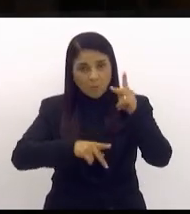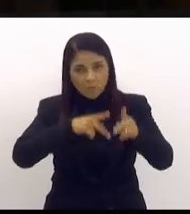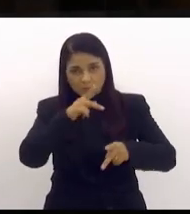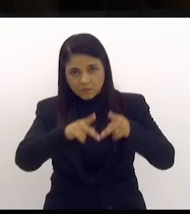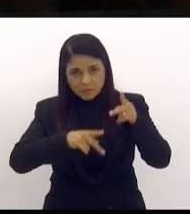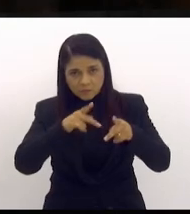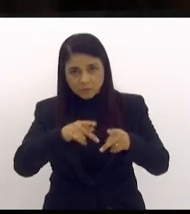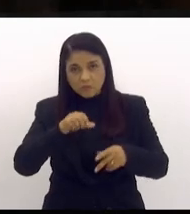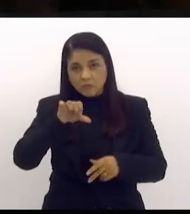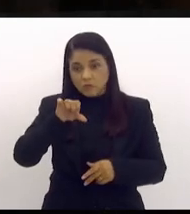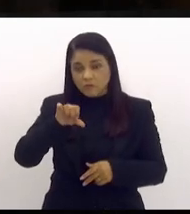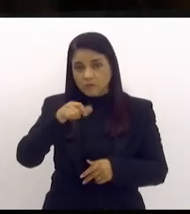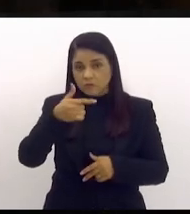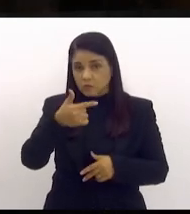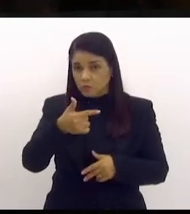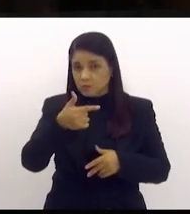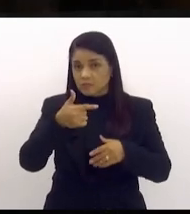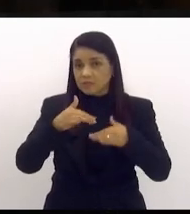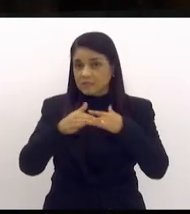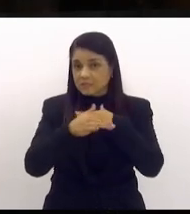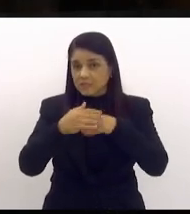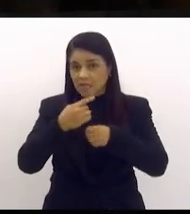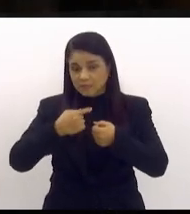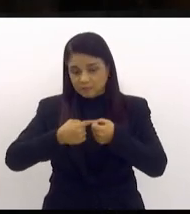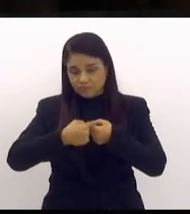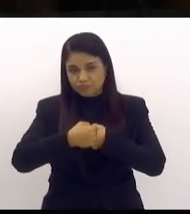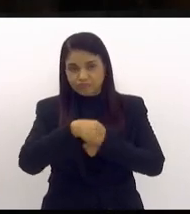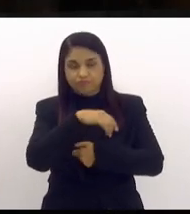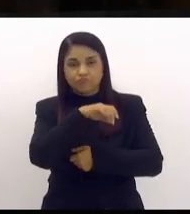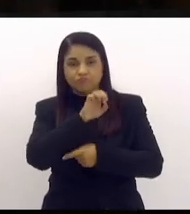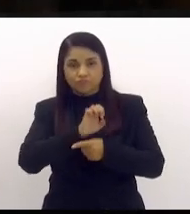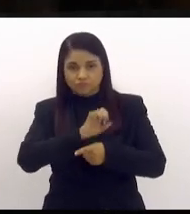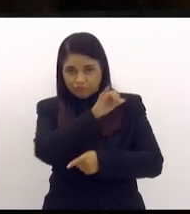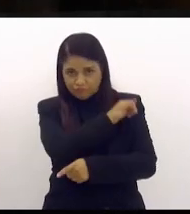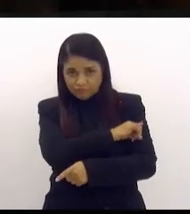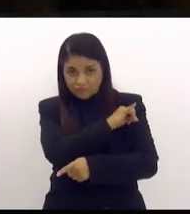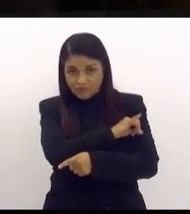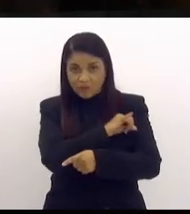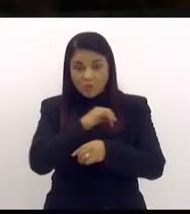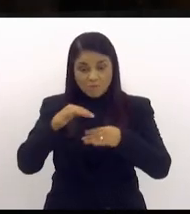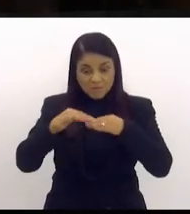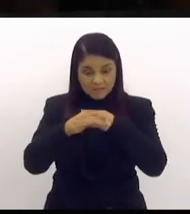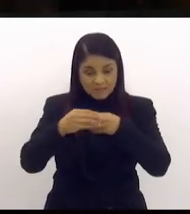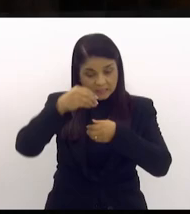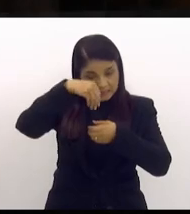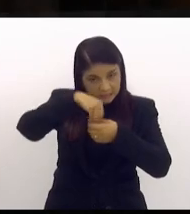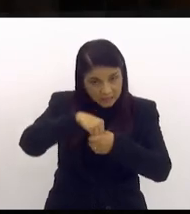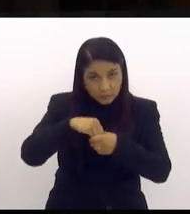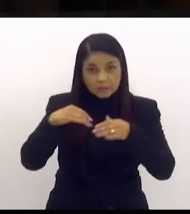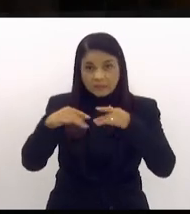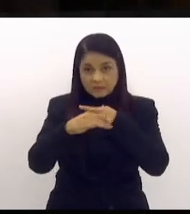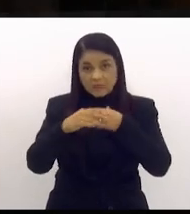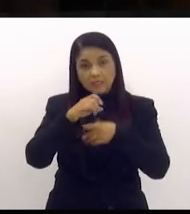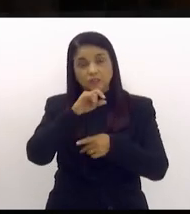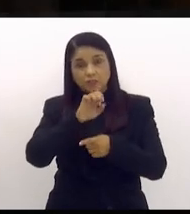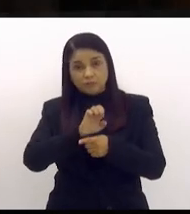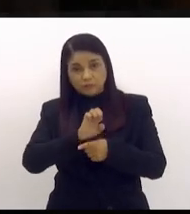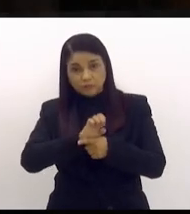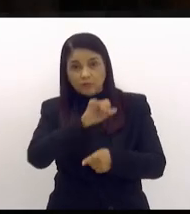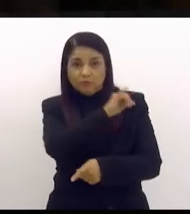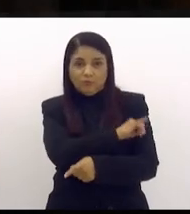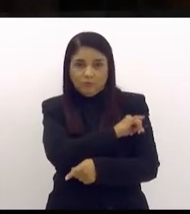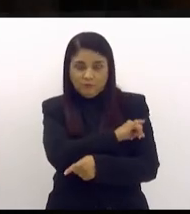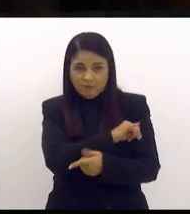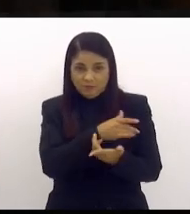do estado do Rio de Janeiro, ou seja, estamos falando de uma cidade dentro da cidade do Rio de Janeiro. Então, nós não